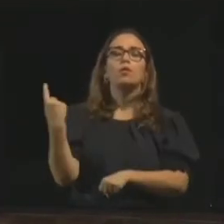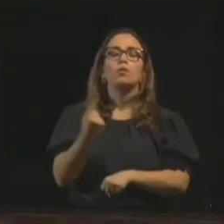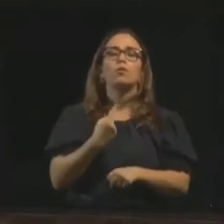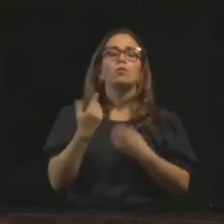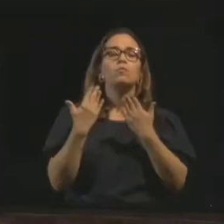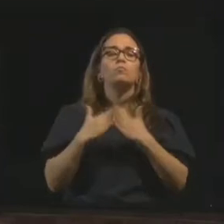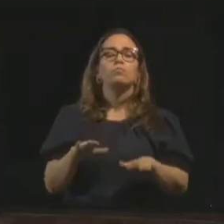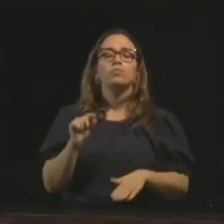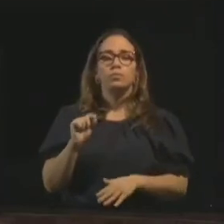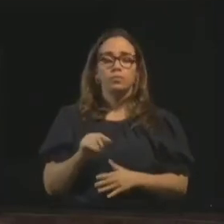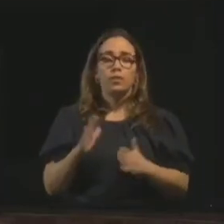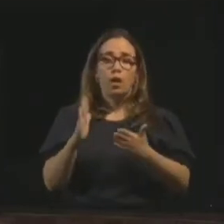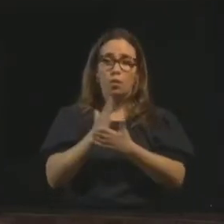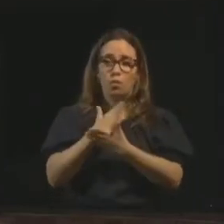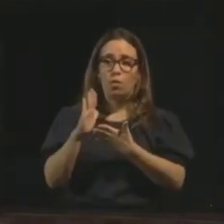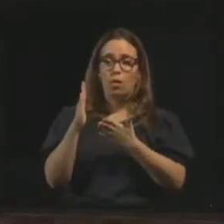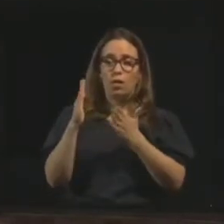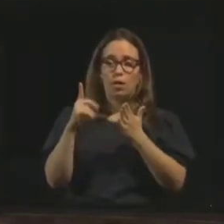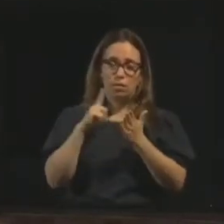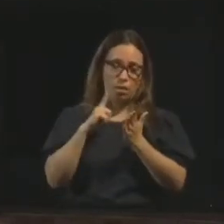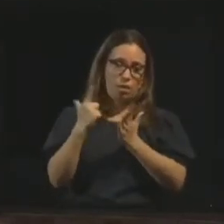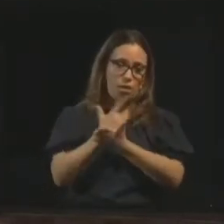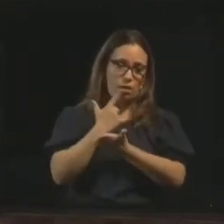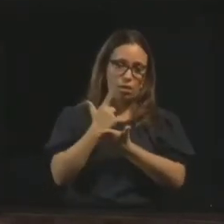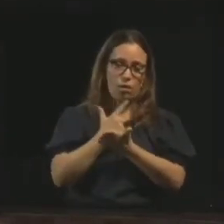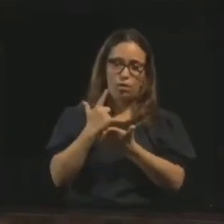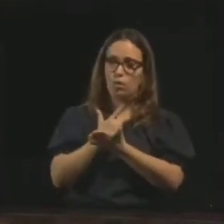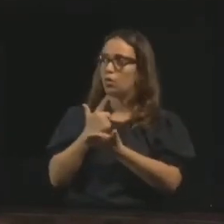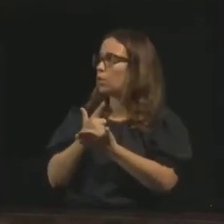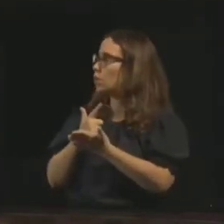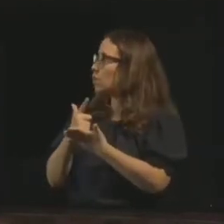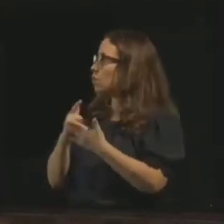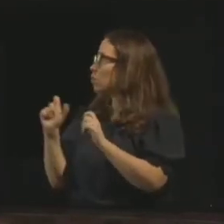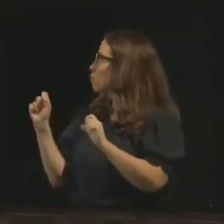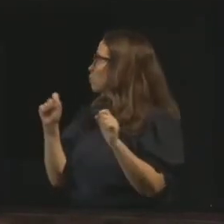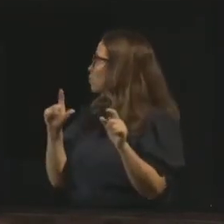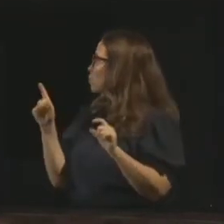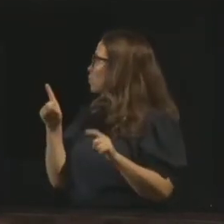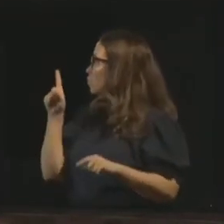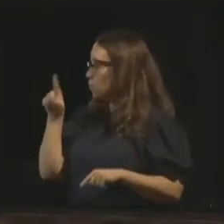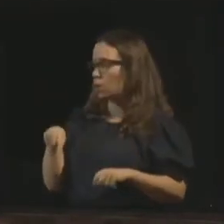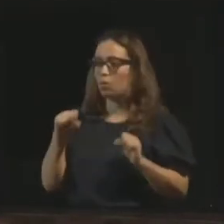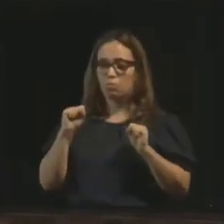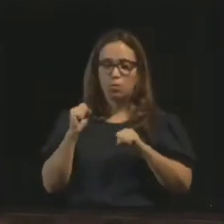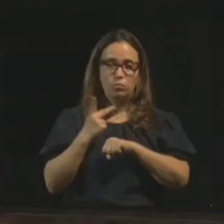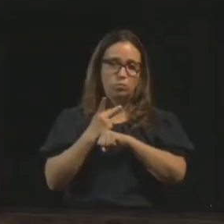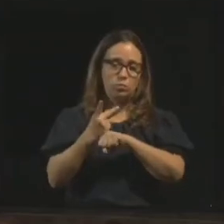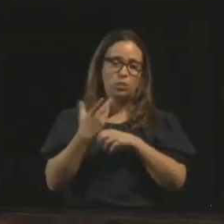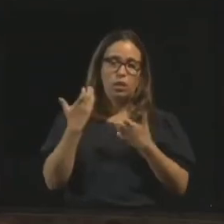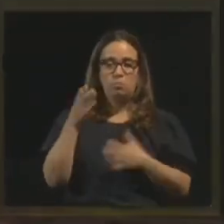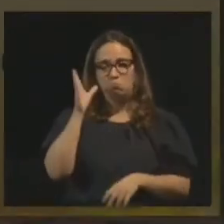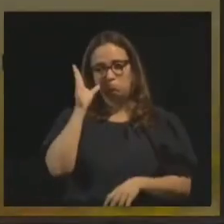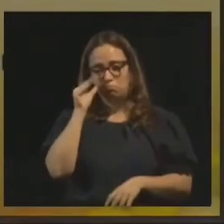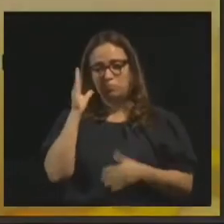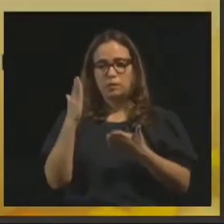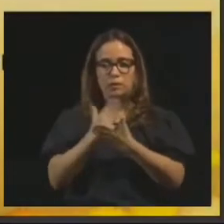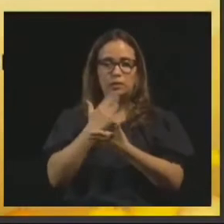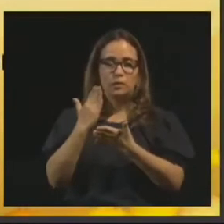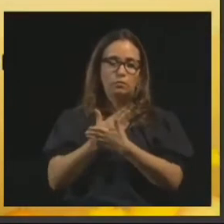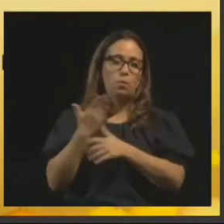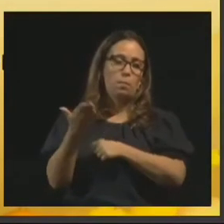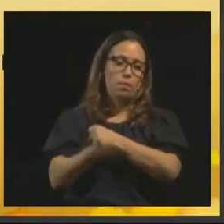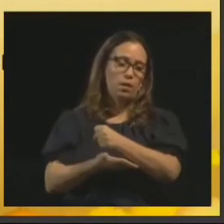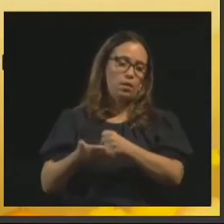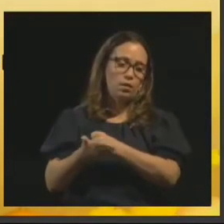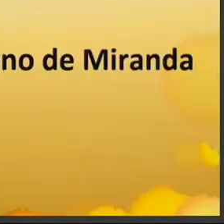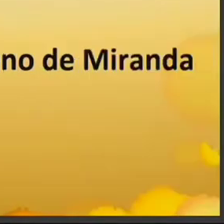Alguns livros recomendados, além de todas as obras aqui já citadas, vocês podem consultar. Aqui são os livros básicos.